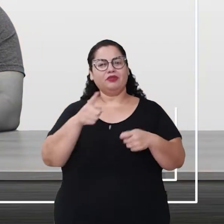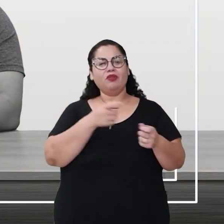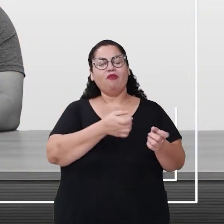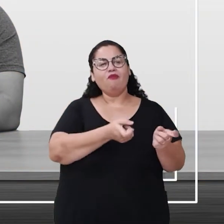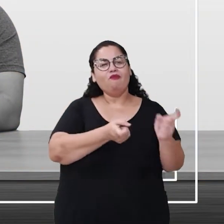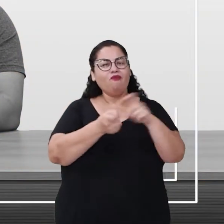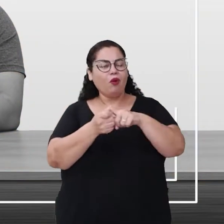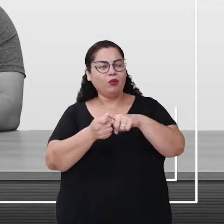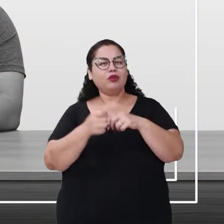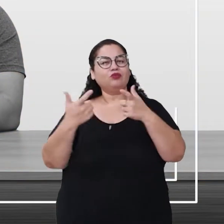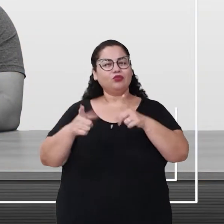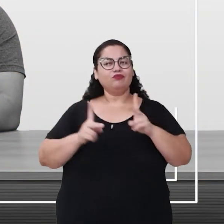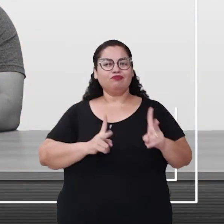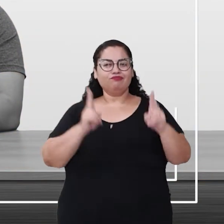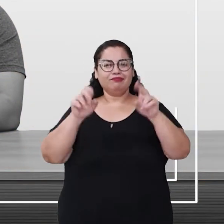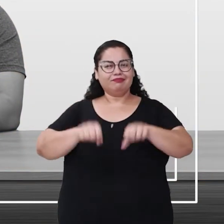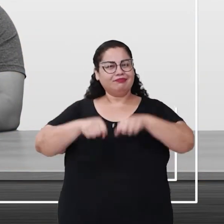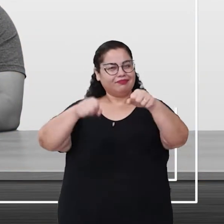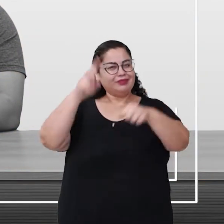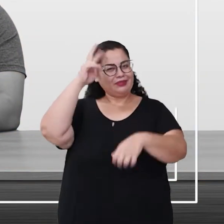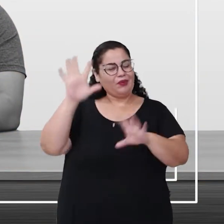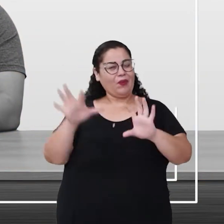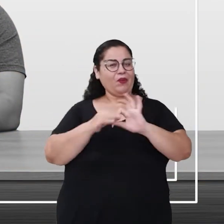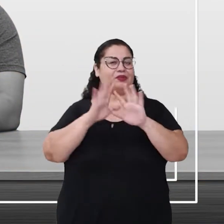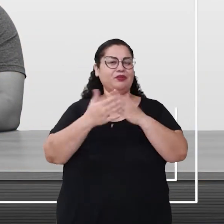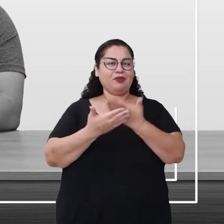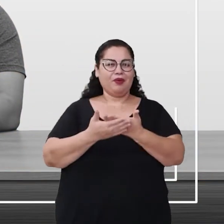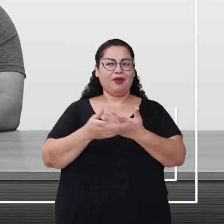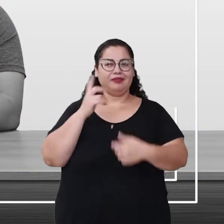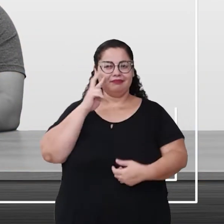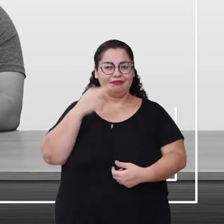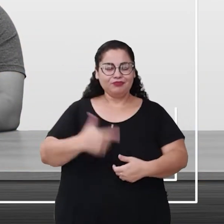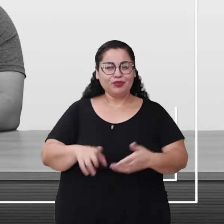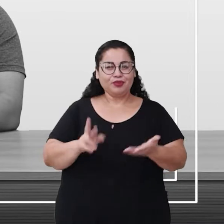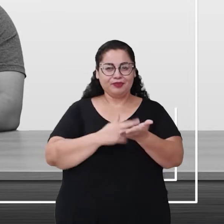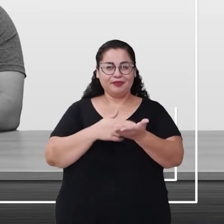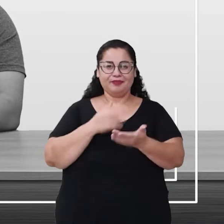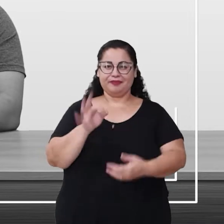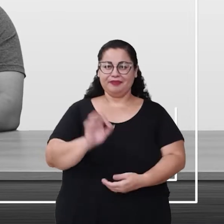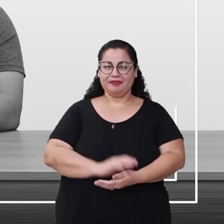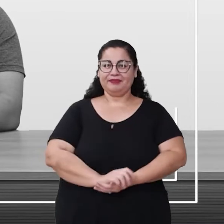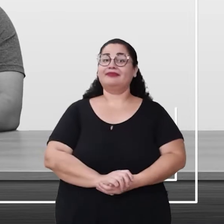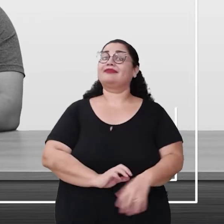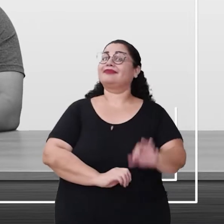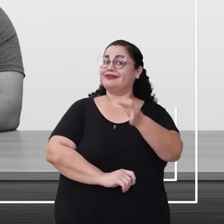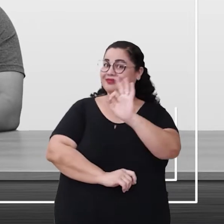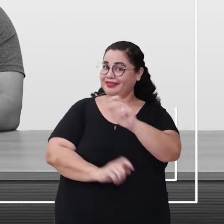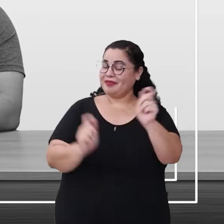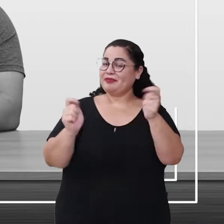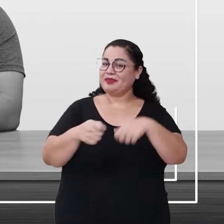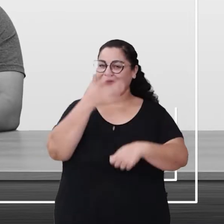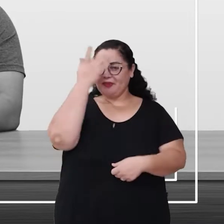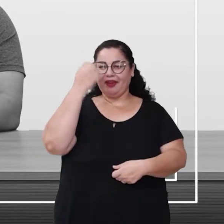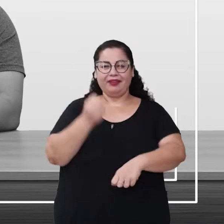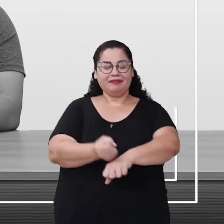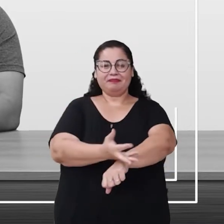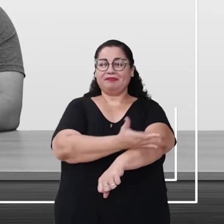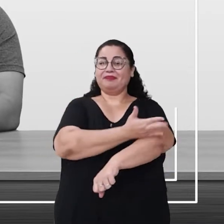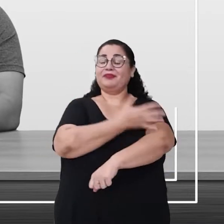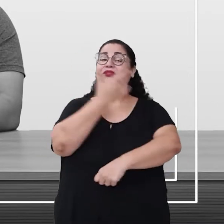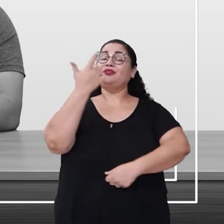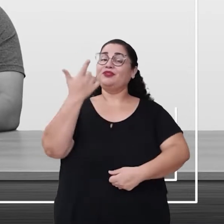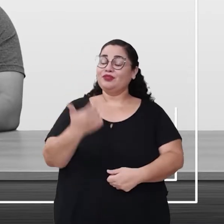Diretor, será que você resgata esse momento do nosso baú do Conexão Escola para revermos aqui no Revista? Com certeza.